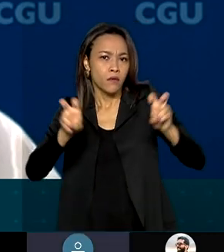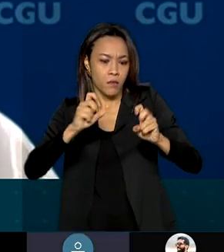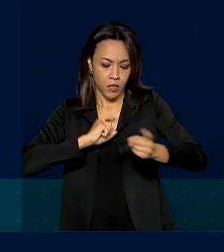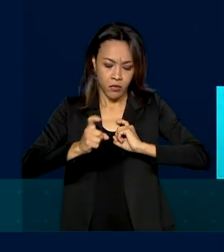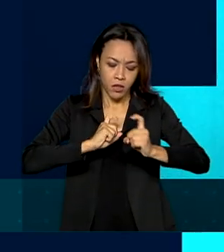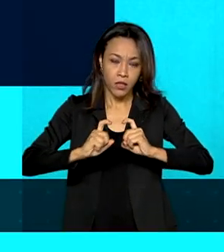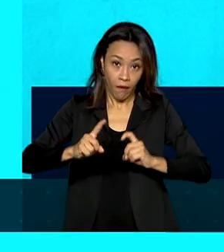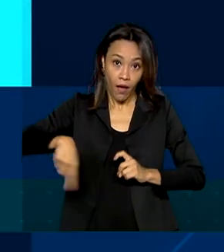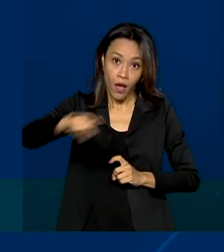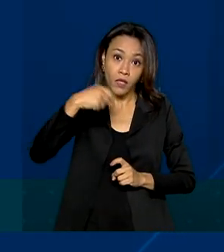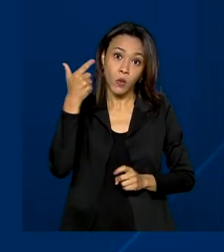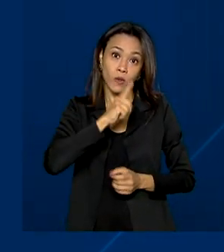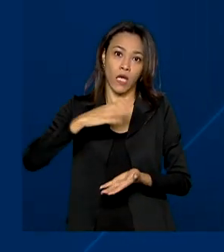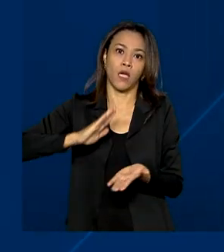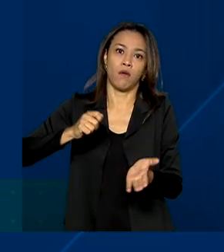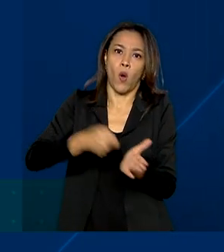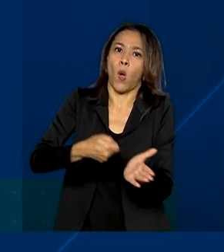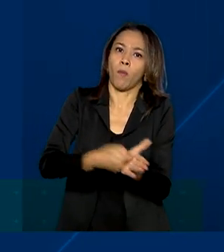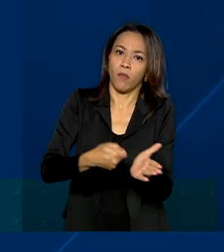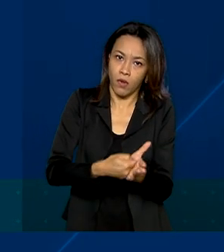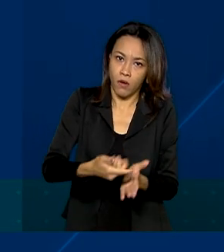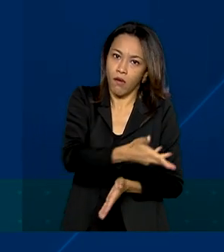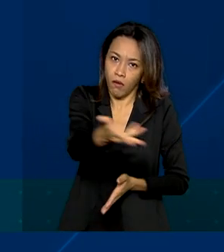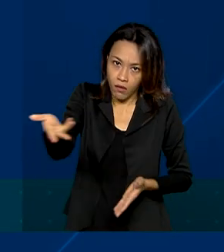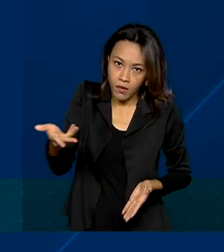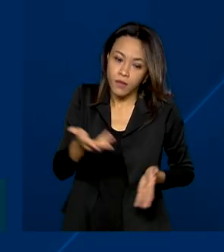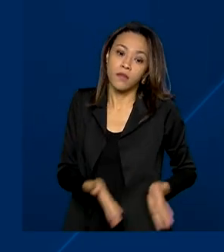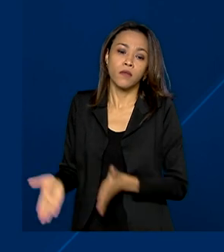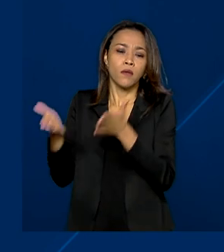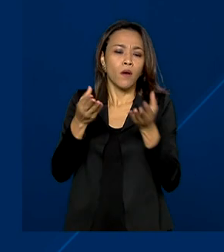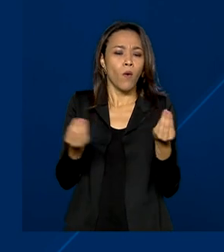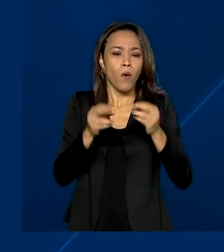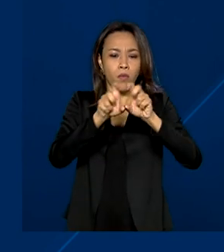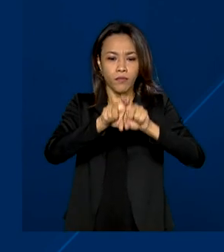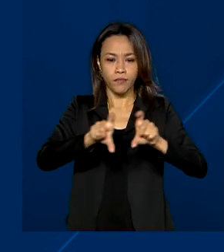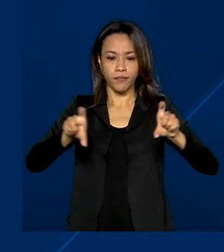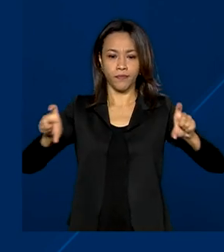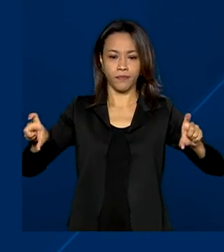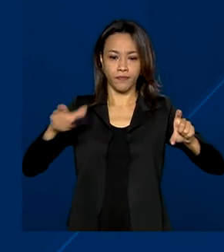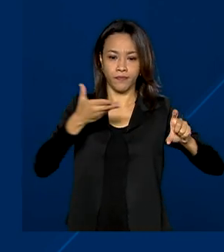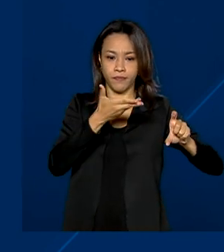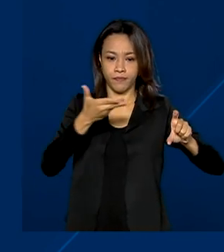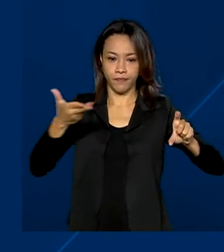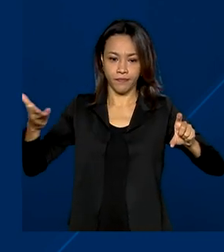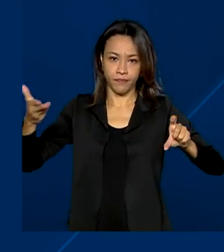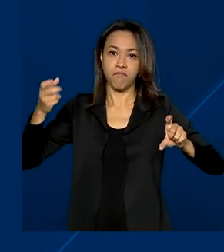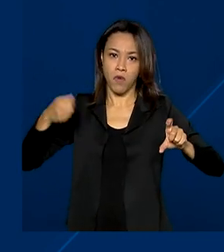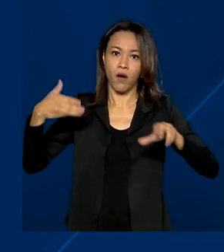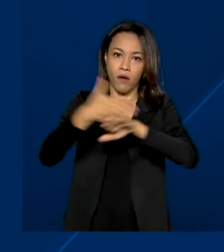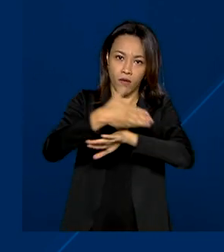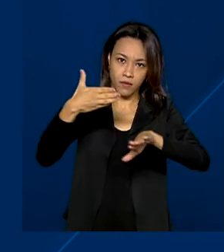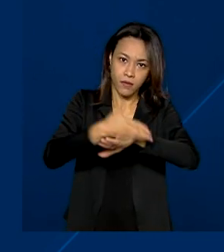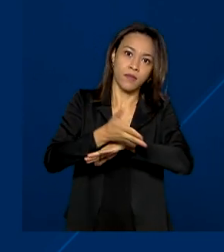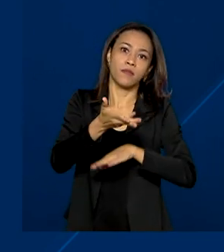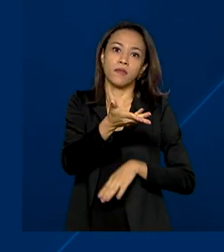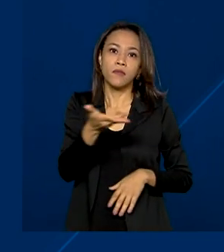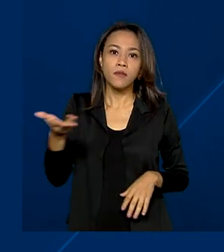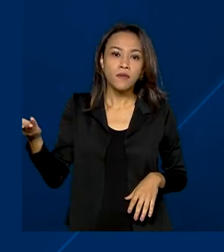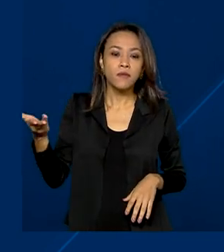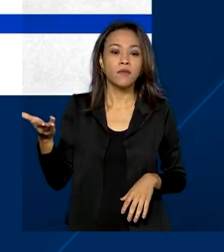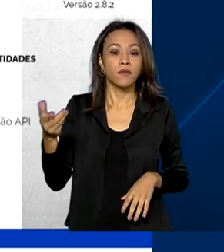cobrar. As solicitações podem ser feitas pela plataforma falabr.cgu.gov.br,